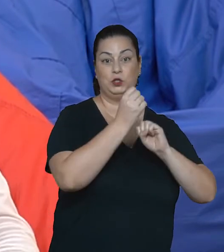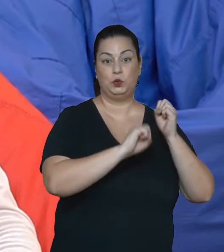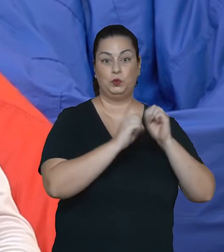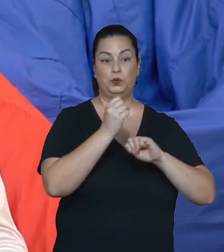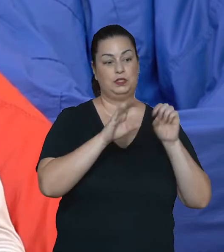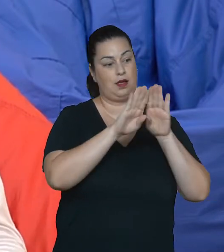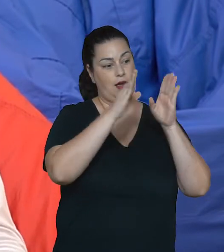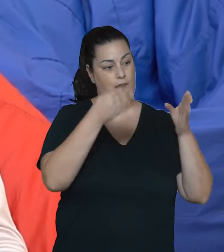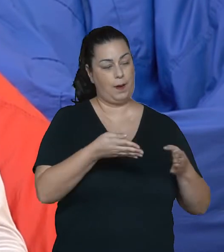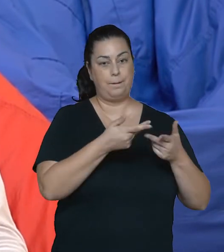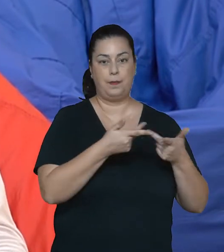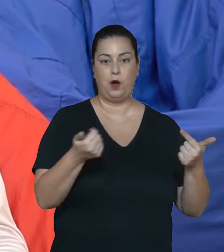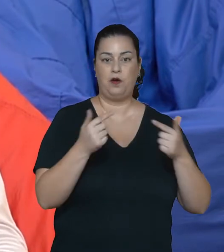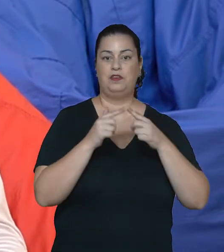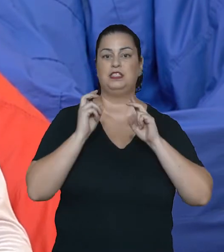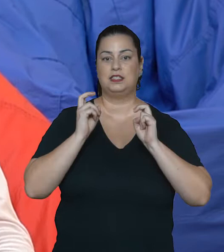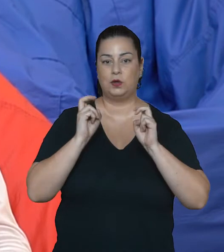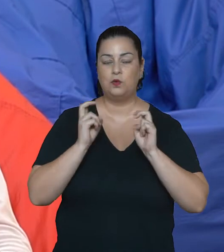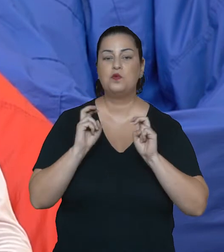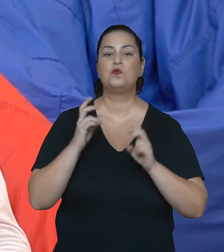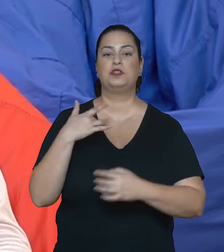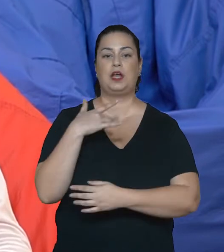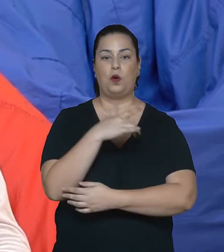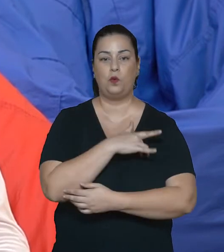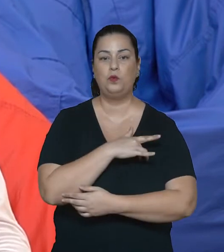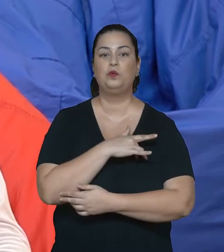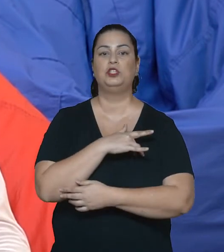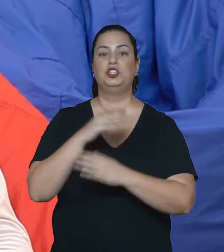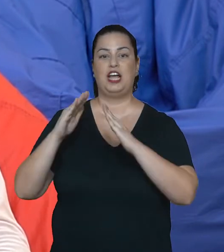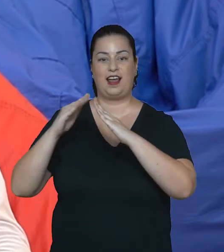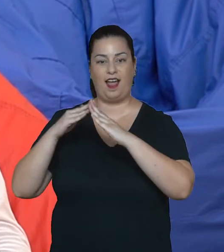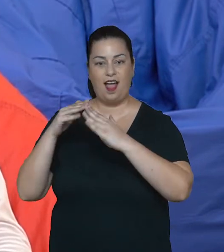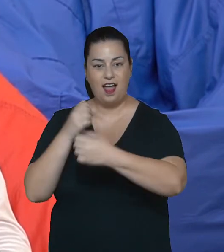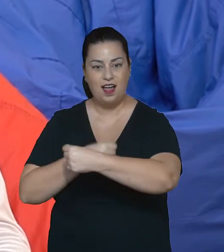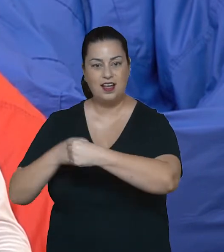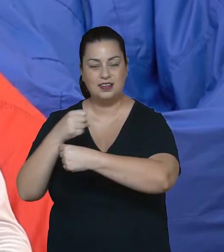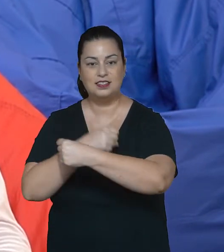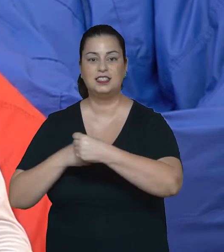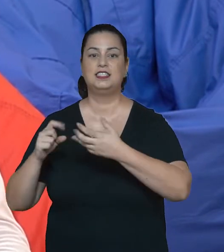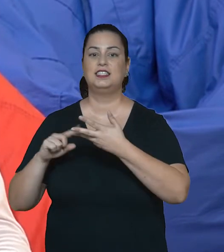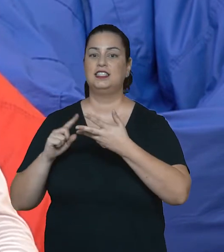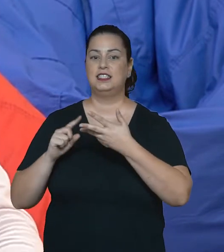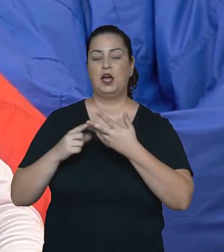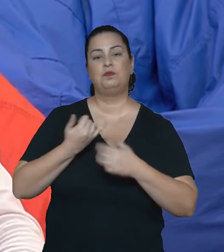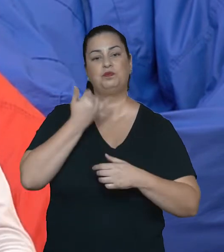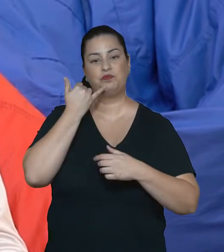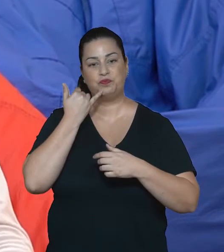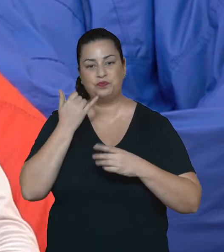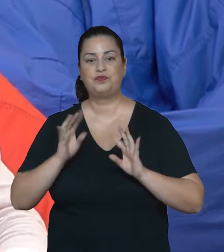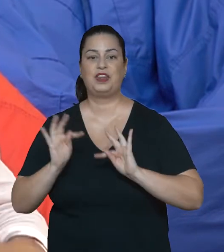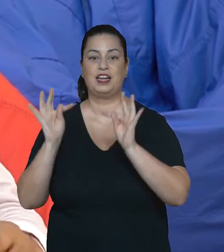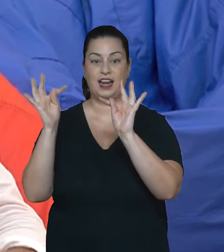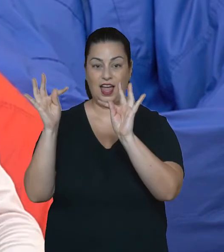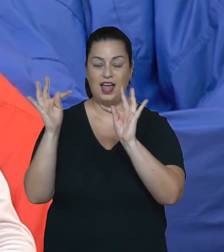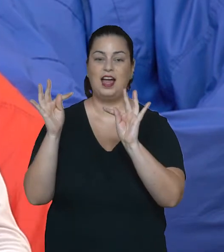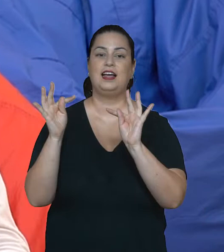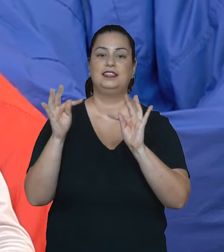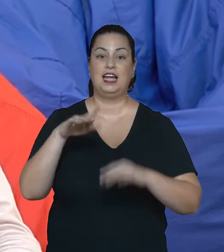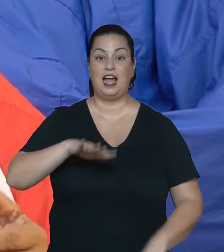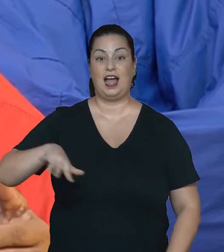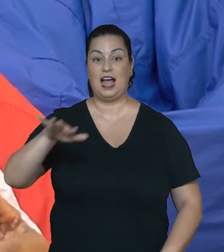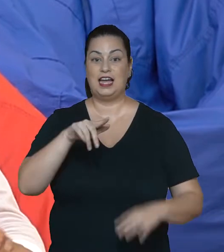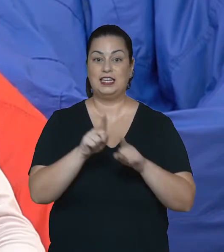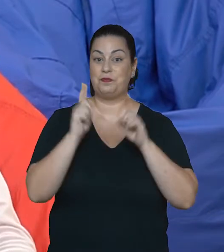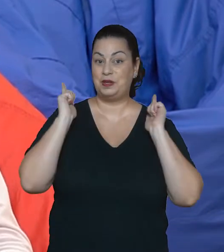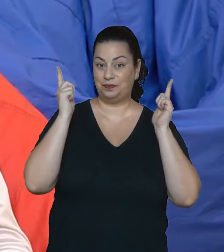áreas tais como a indústria moveleira, transporte, saúde, utilidades domésticas, eletroeletrônicos,